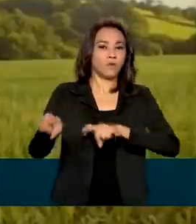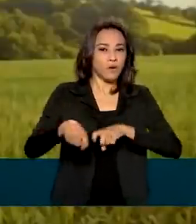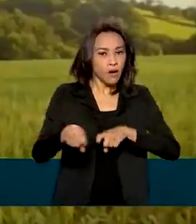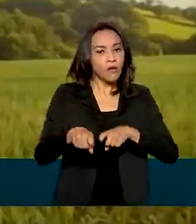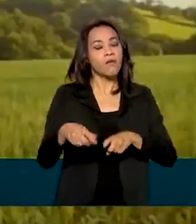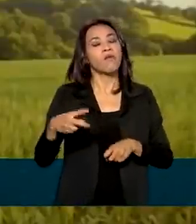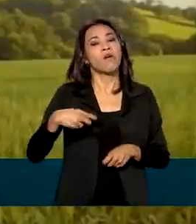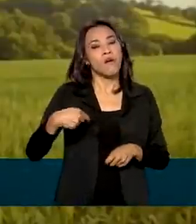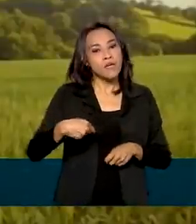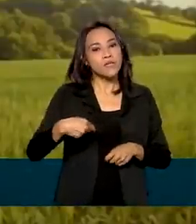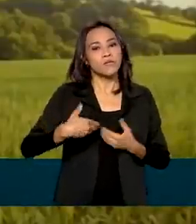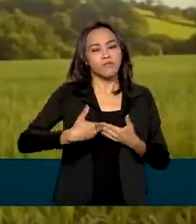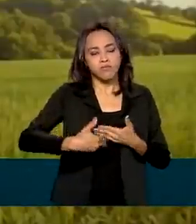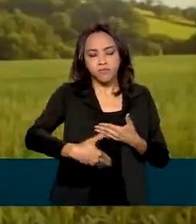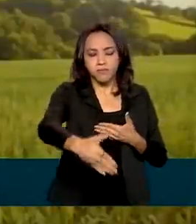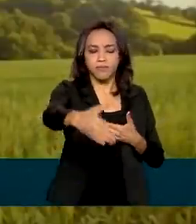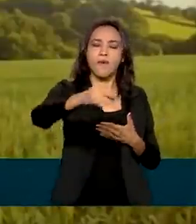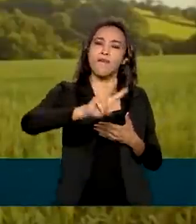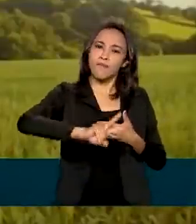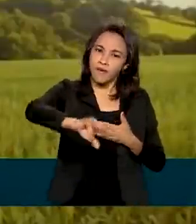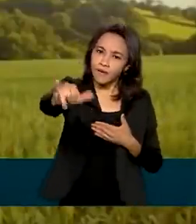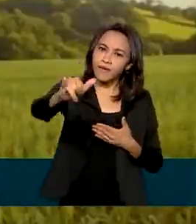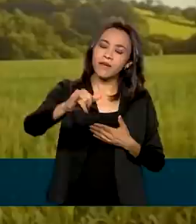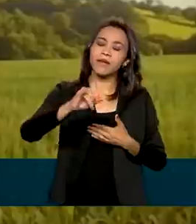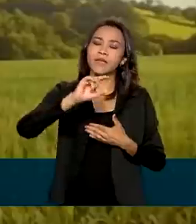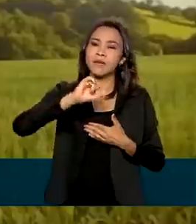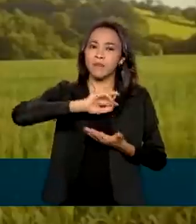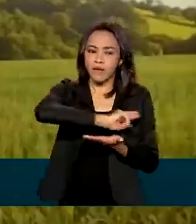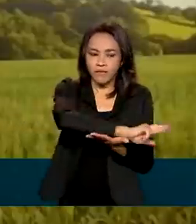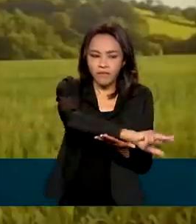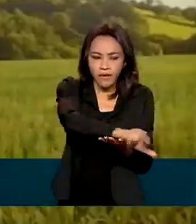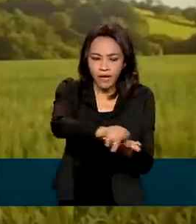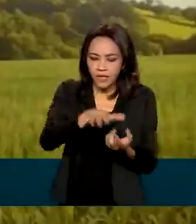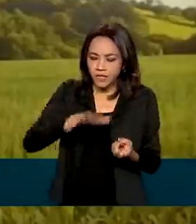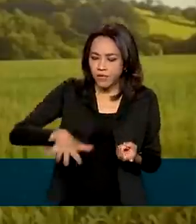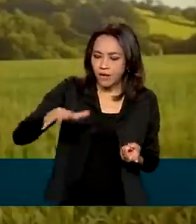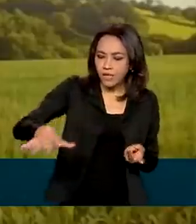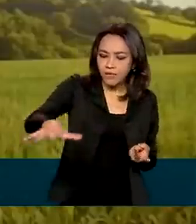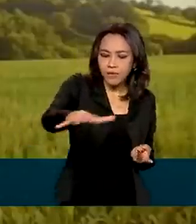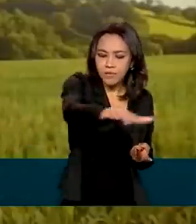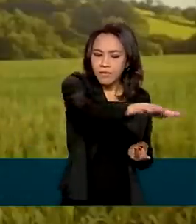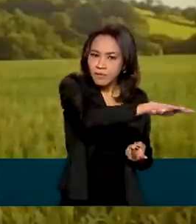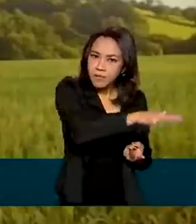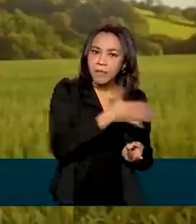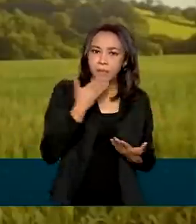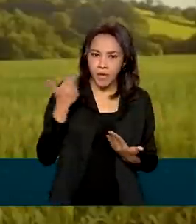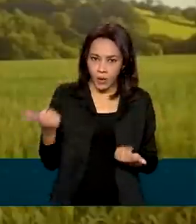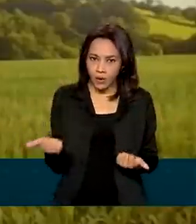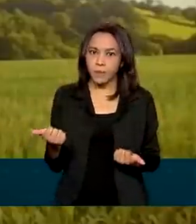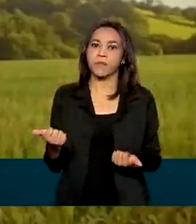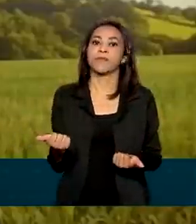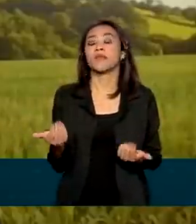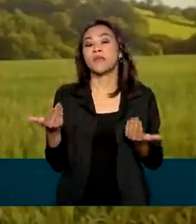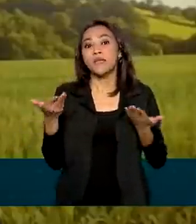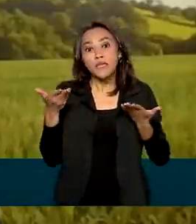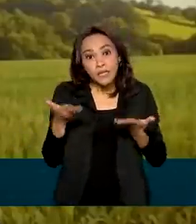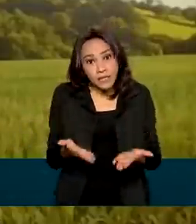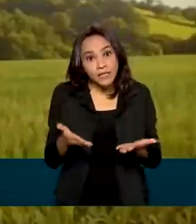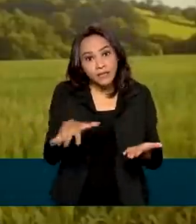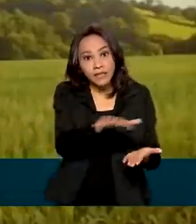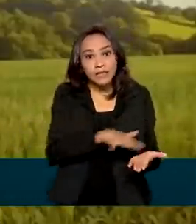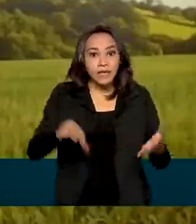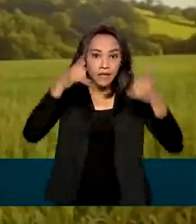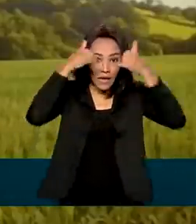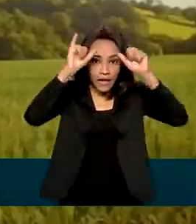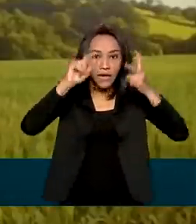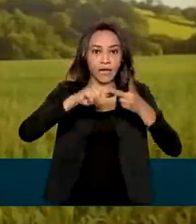servir para todas essas atividades com uma cobertura melhor. E como é o caso da pecuária,